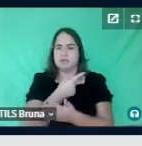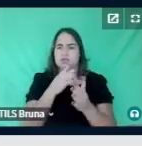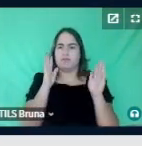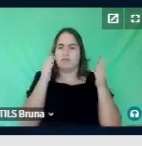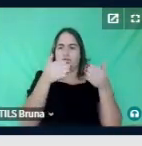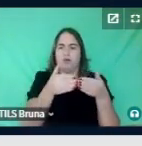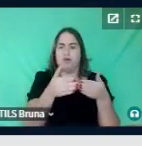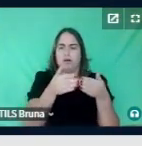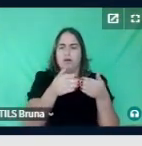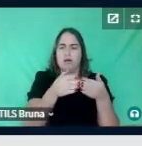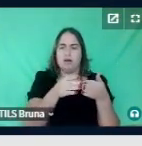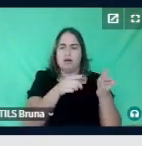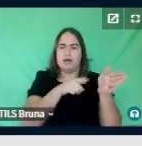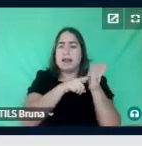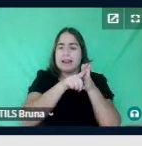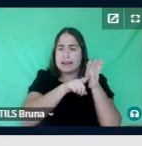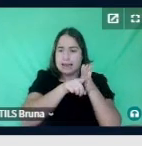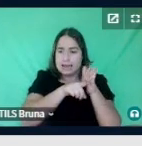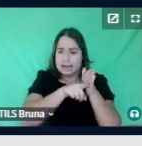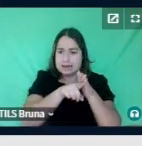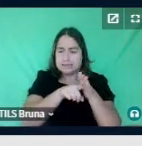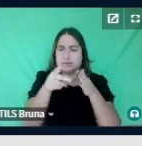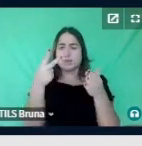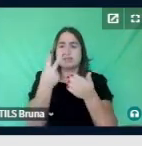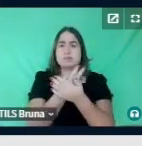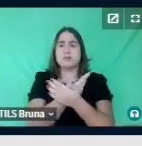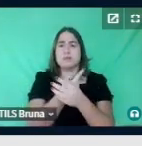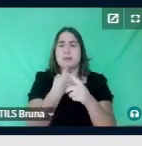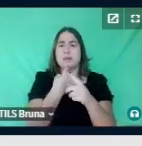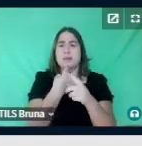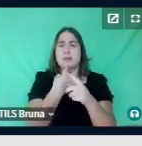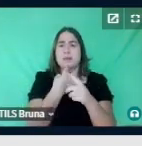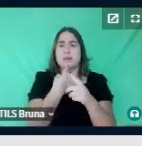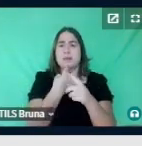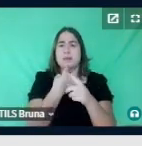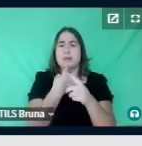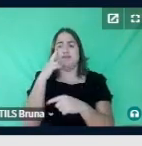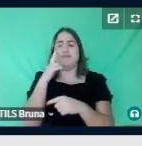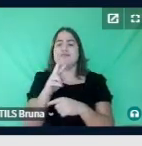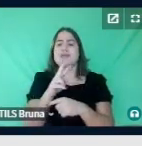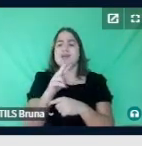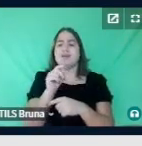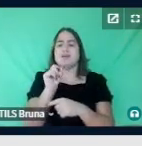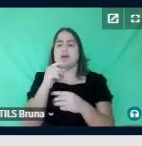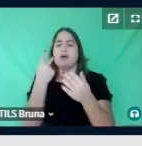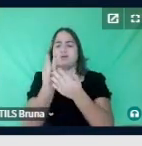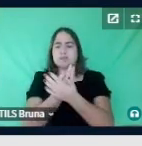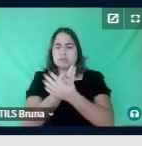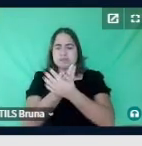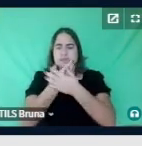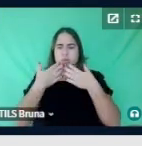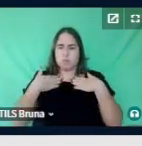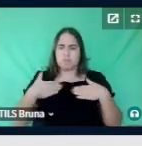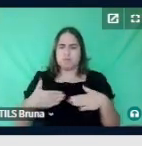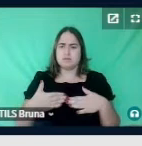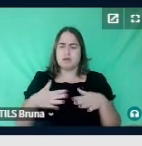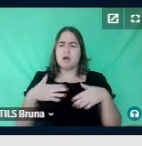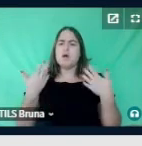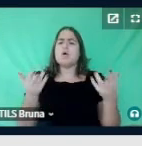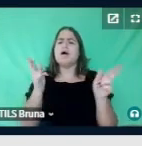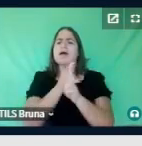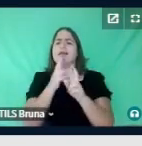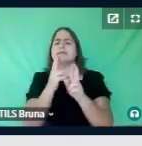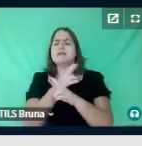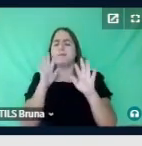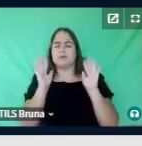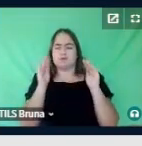funcional para que nós buscássemos realmente as funções do comportamento, quais os comportamentos estão relacionados, estavam relacionados ao